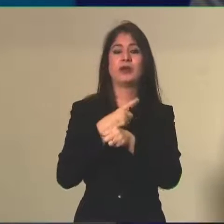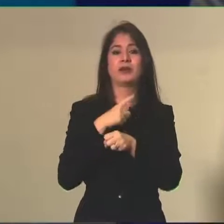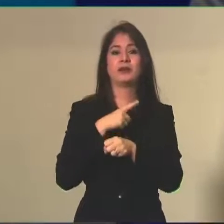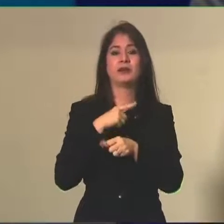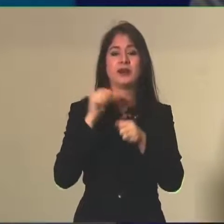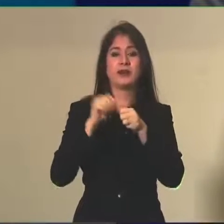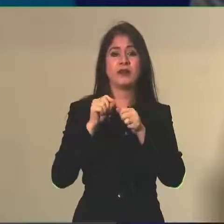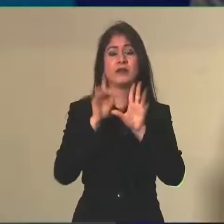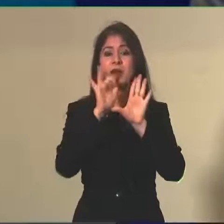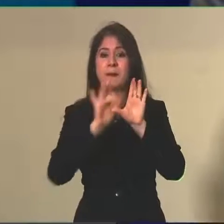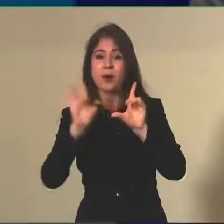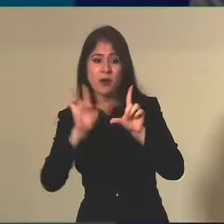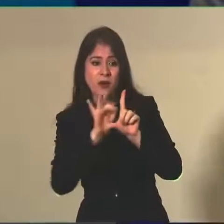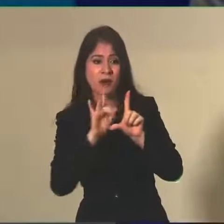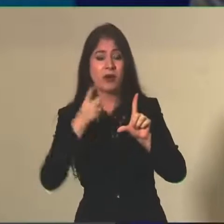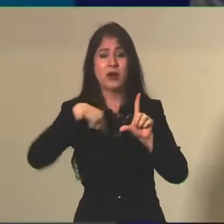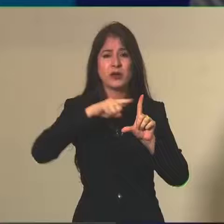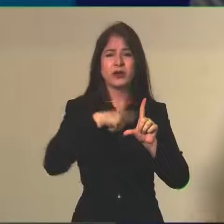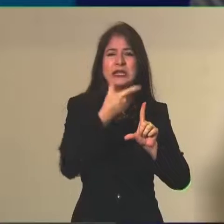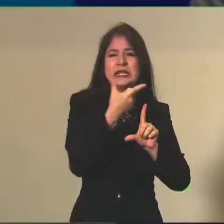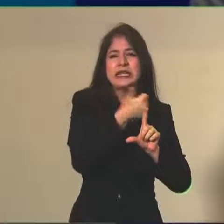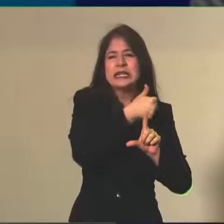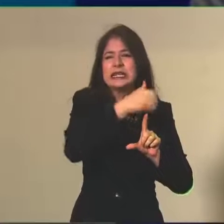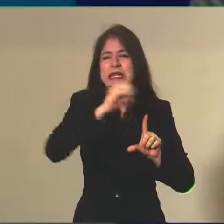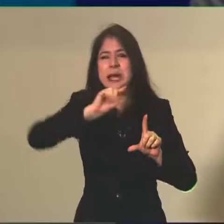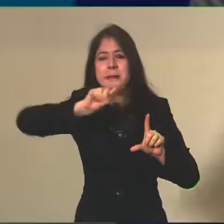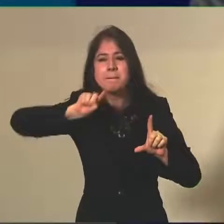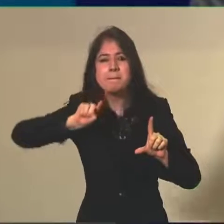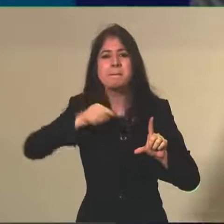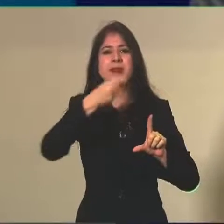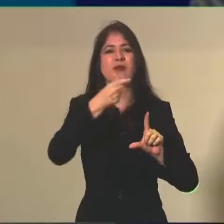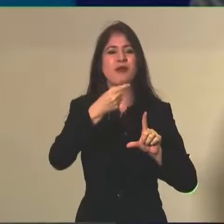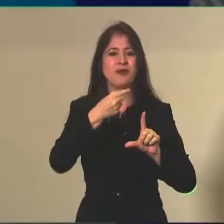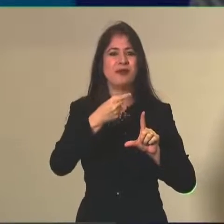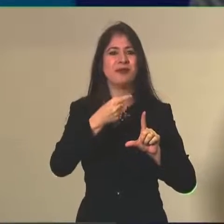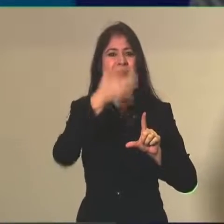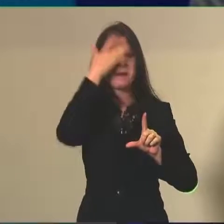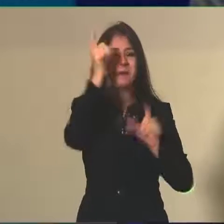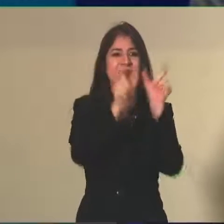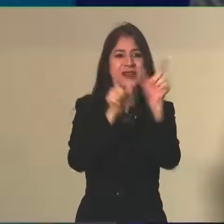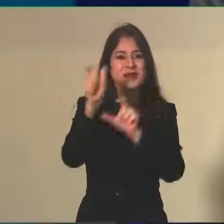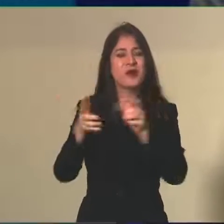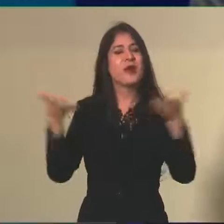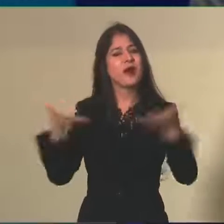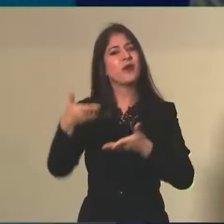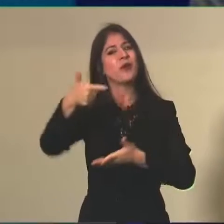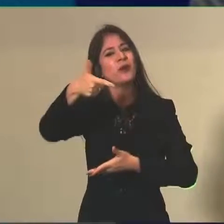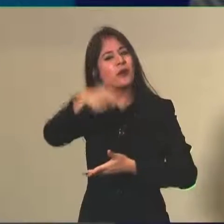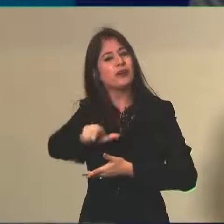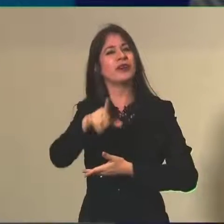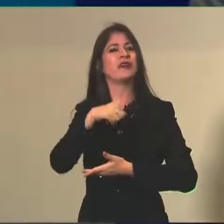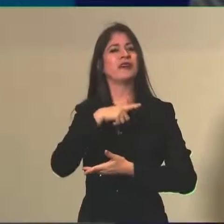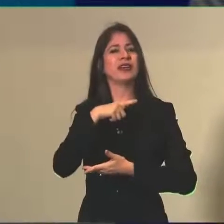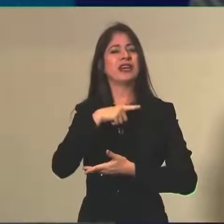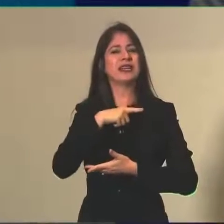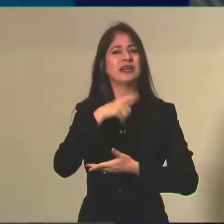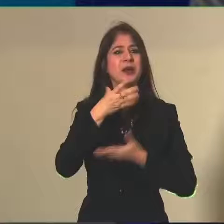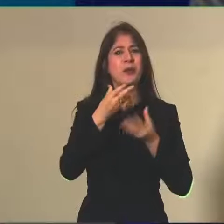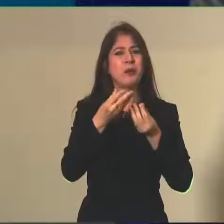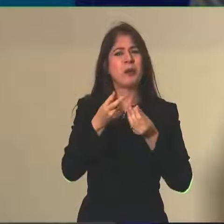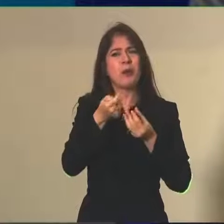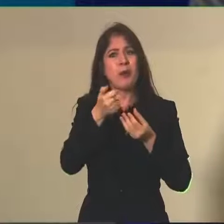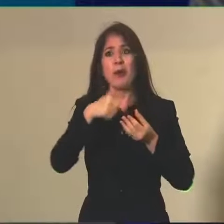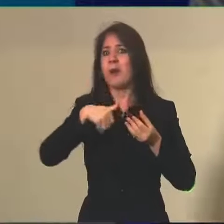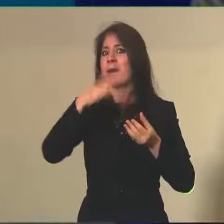No primeiro ano foram 100 mil vagas e aí também teve mais ou menos o mesmo número de participantes. Agora, de novo, a gente vê que tem uma taxa de abstenção um pouco